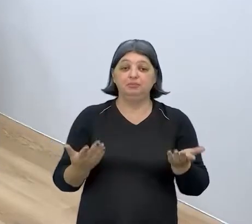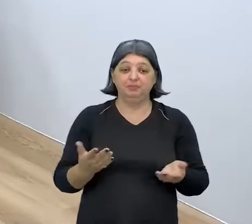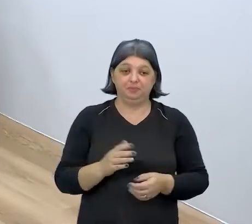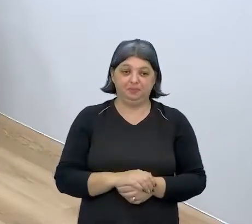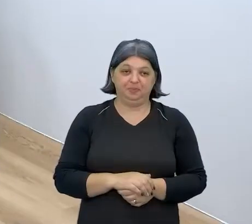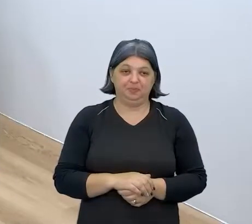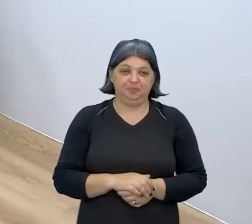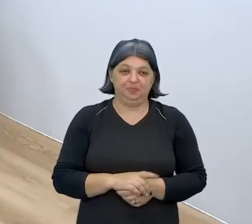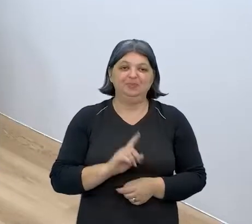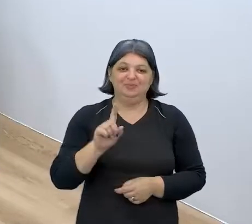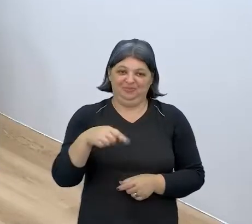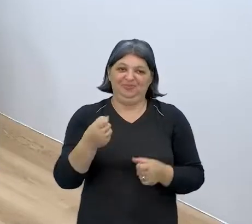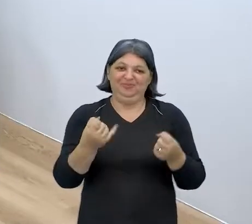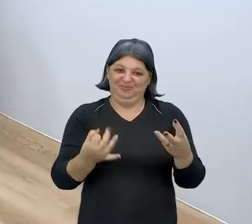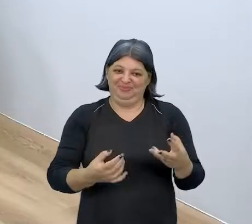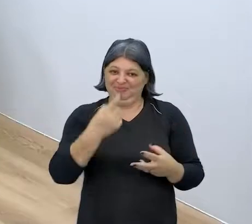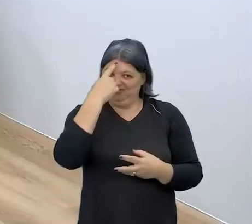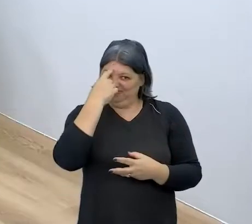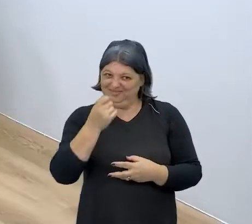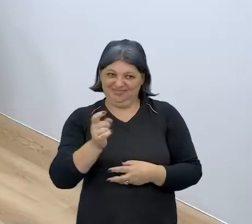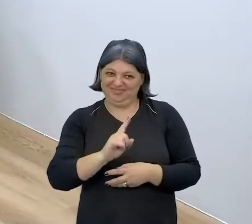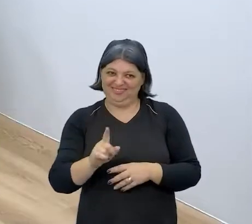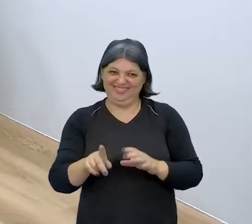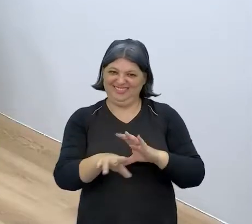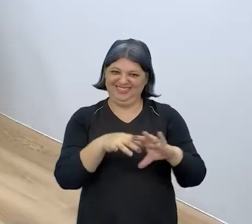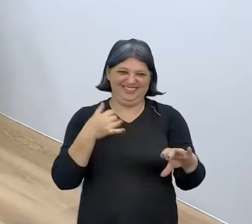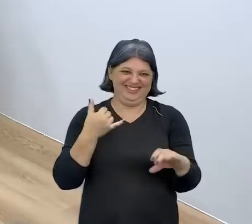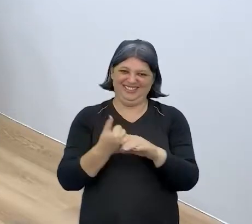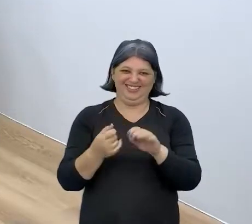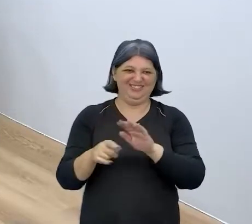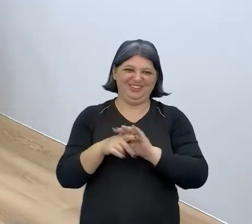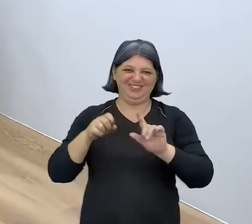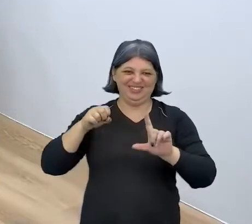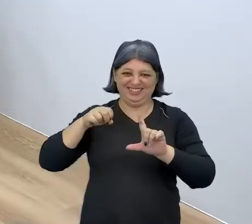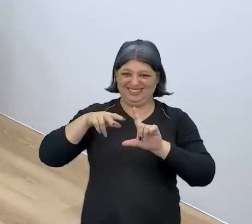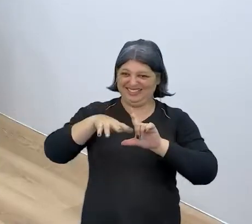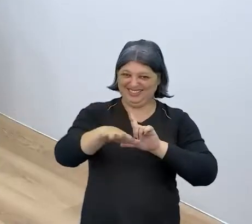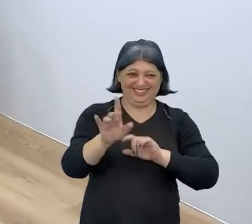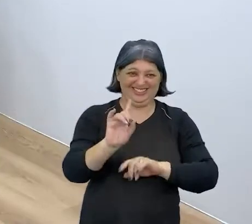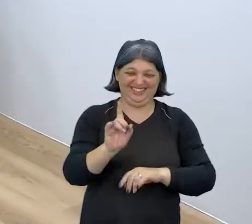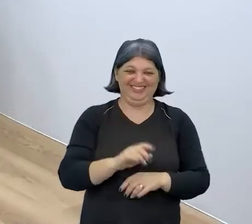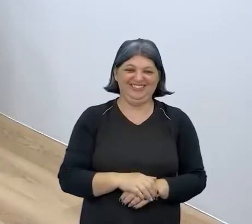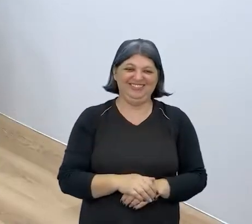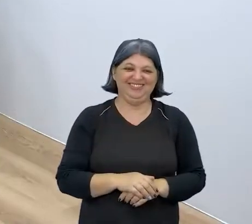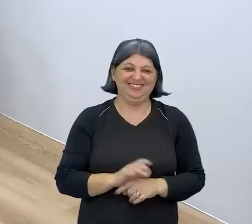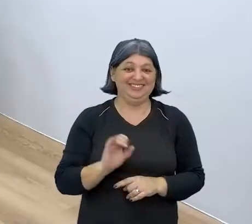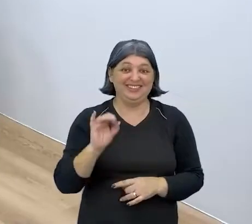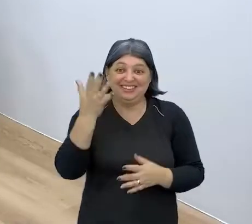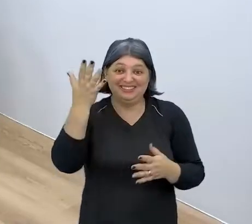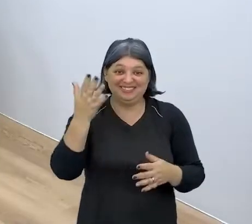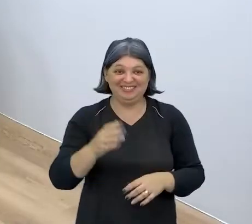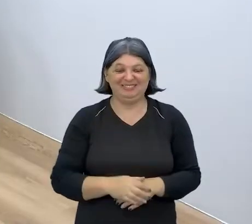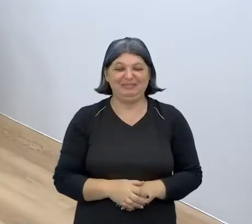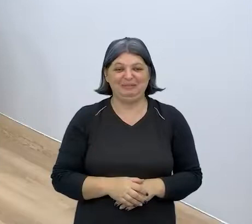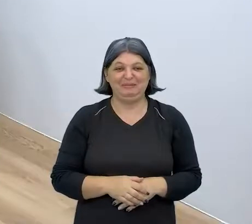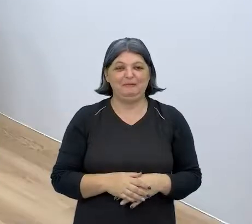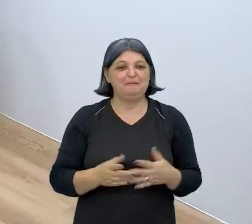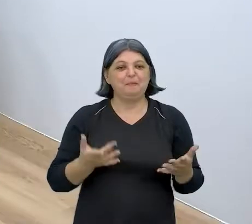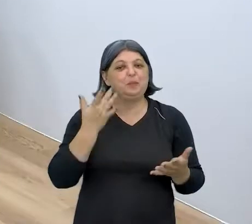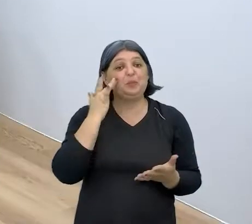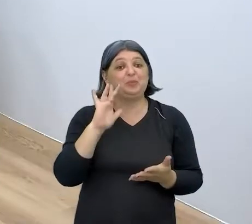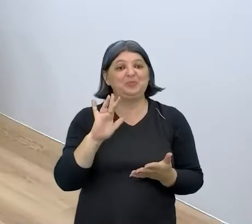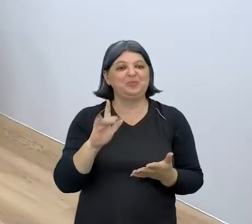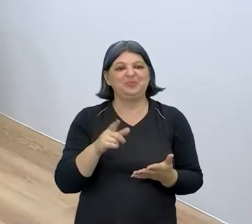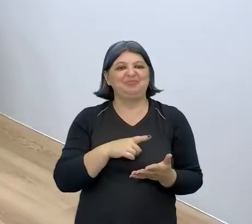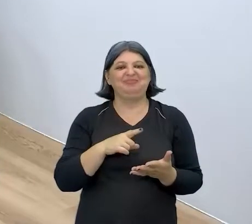isso? Já vou esclarecendo que a ideia não era ser youtuber. Não era. Não. Isso aconteceu. Na verdade, eu nem sabia que